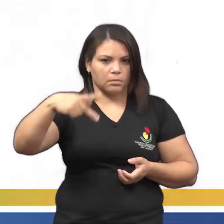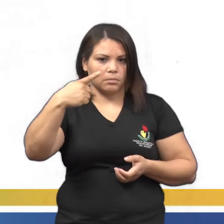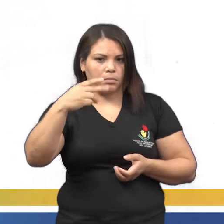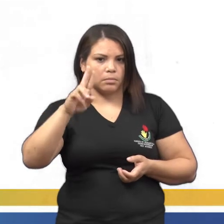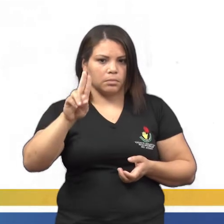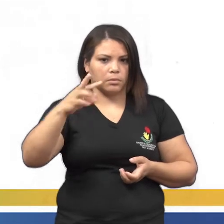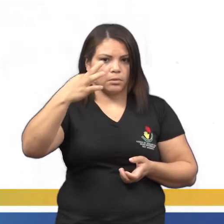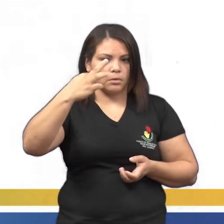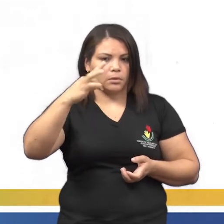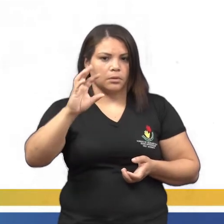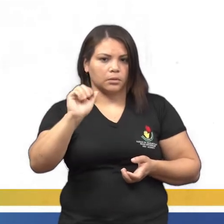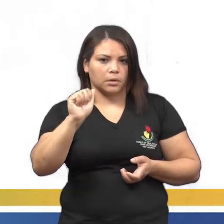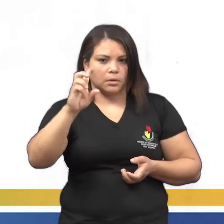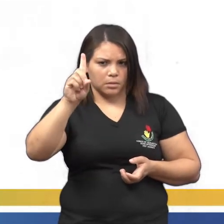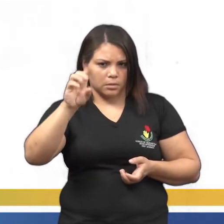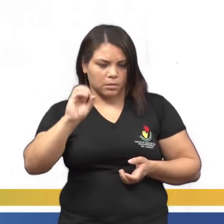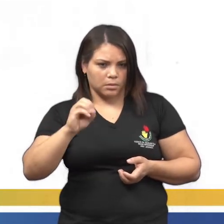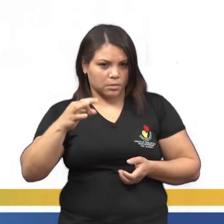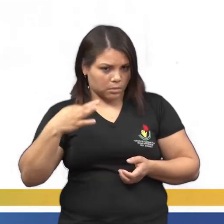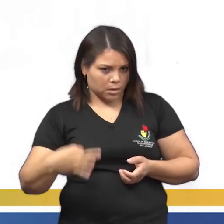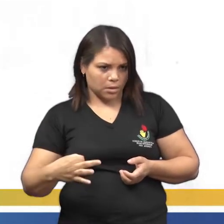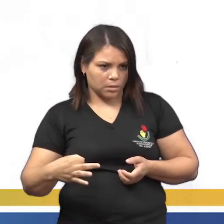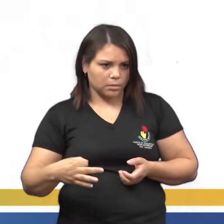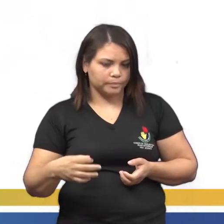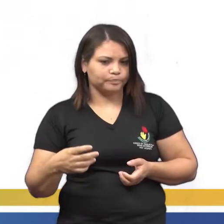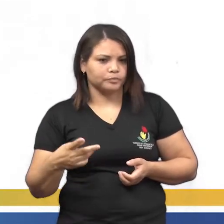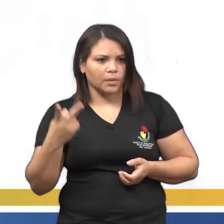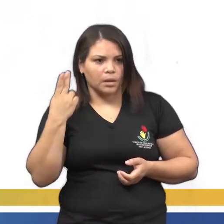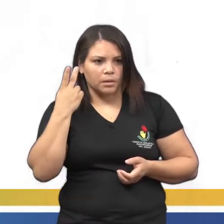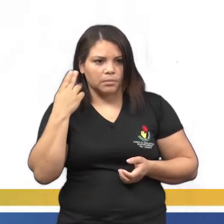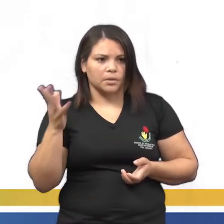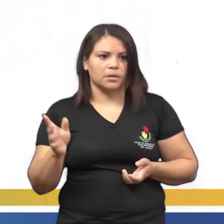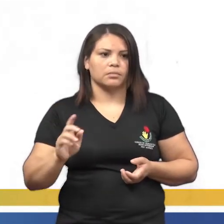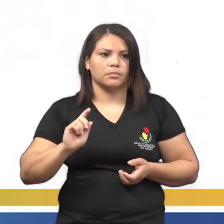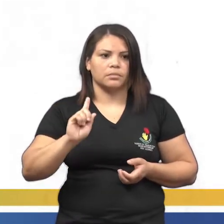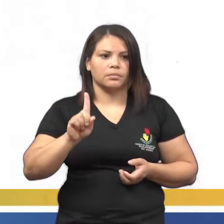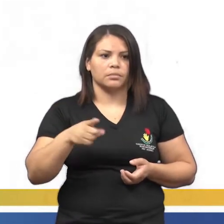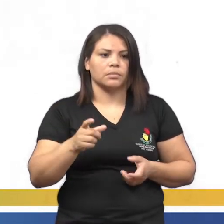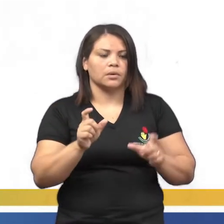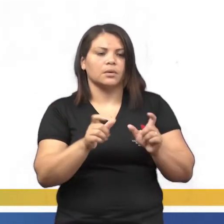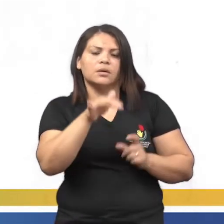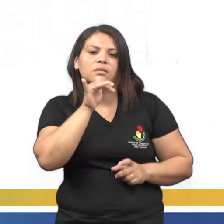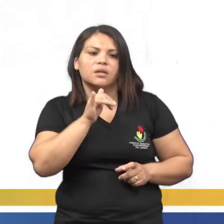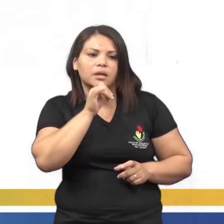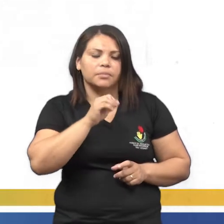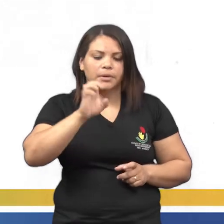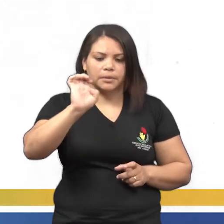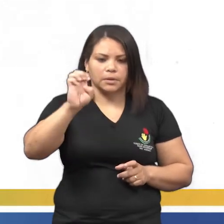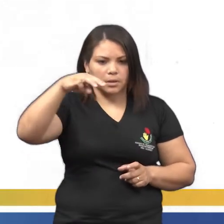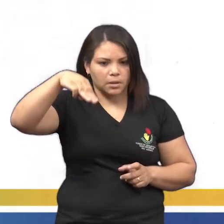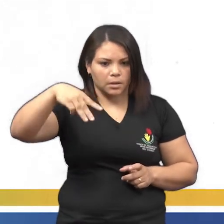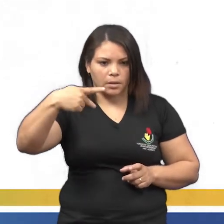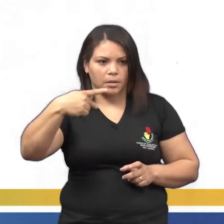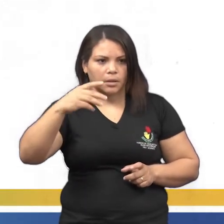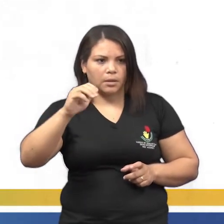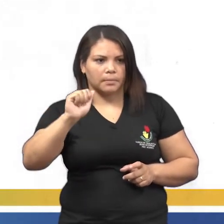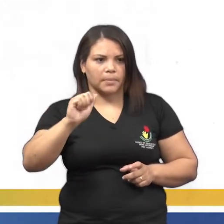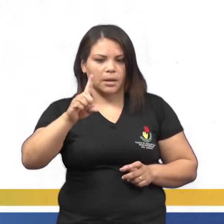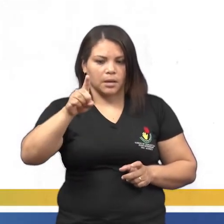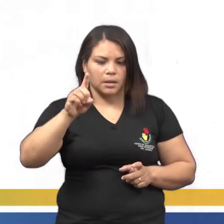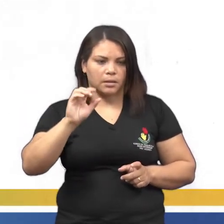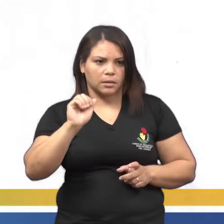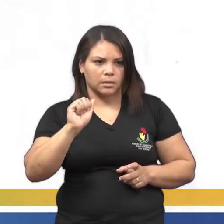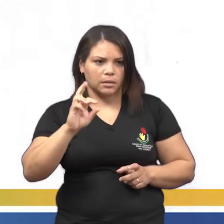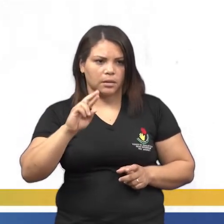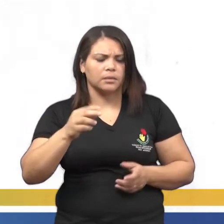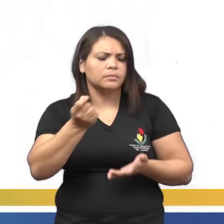COMPUTADOR, certo? E aí a mesma coisa acontece nas outras palavras aí dos exemplos, olha. EMPADA. Como é se escreve